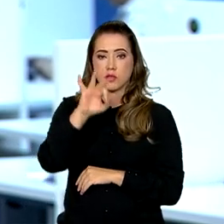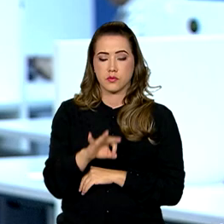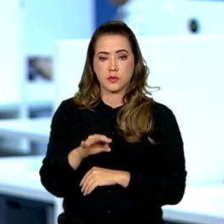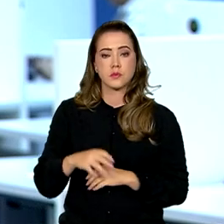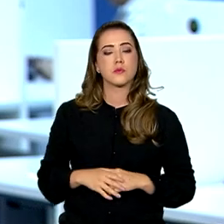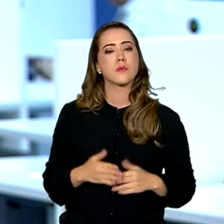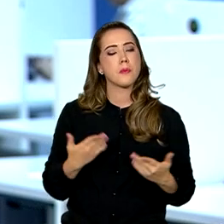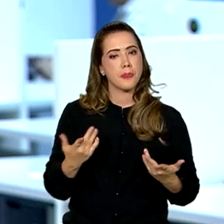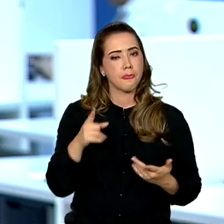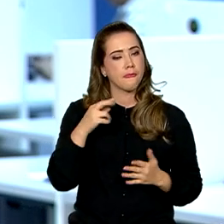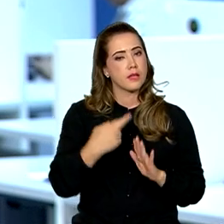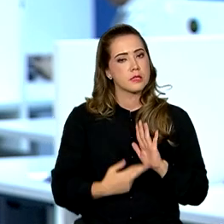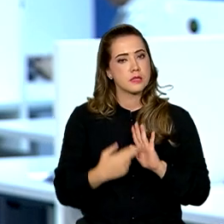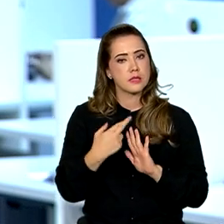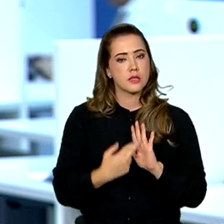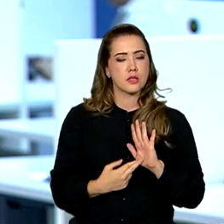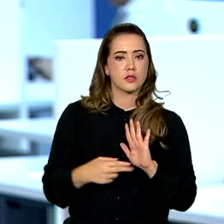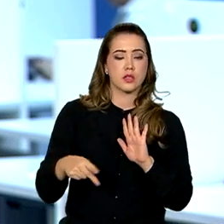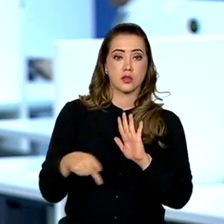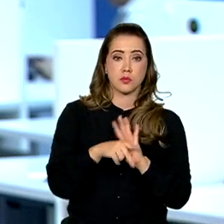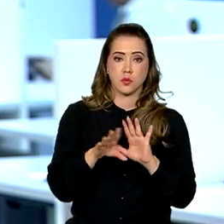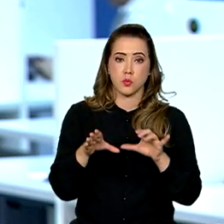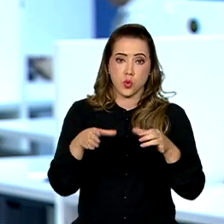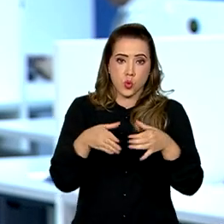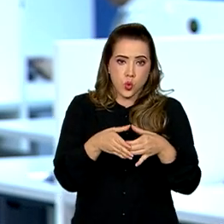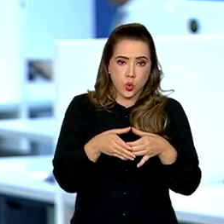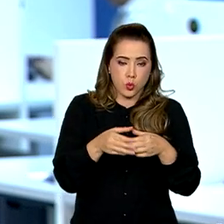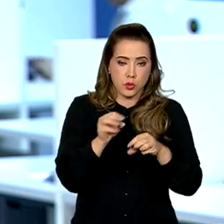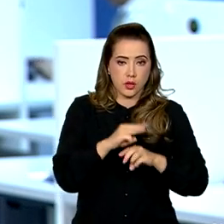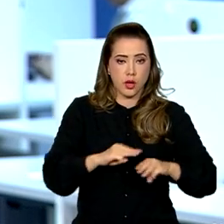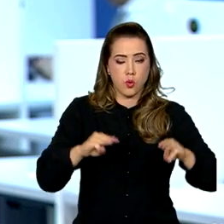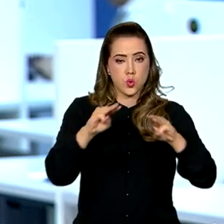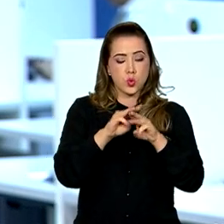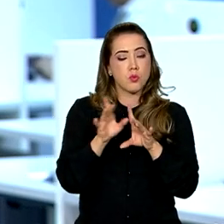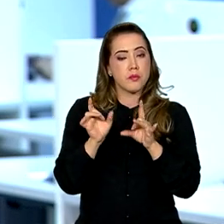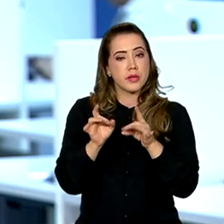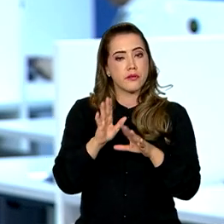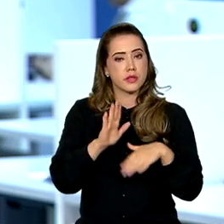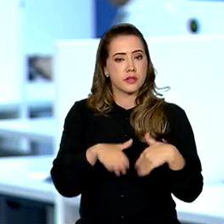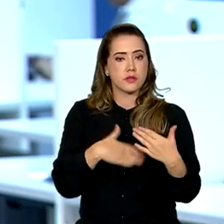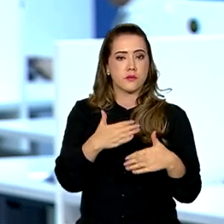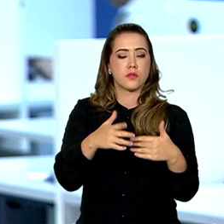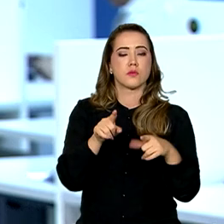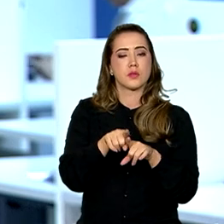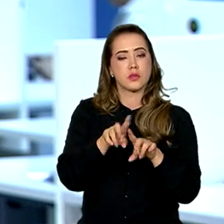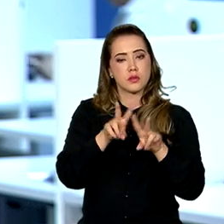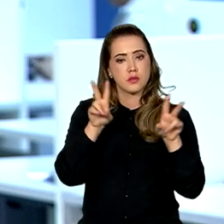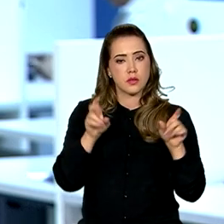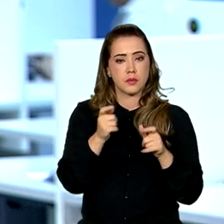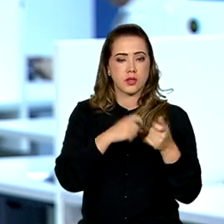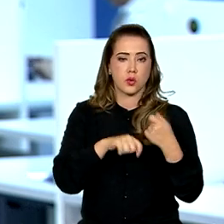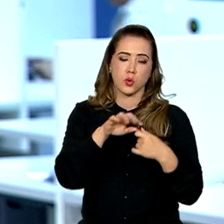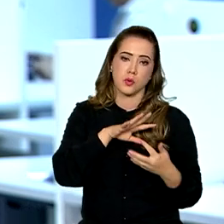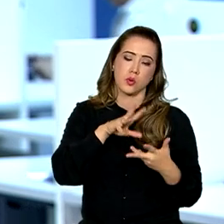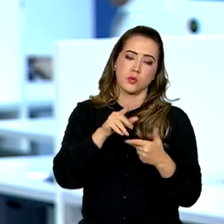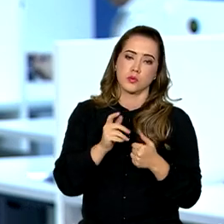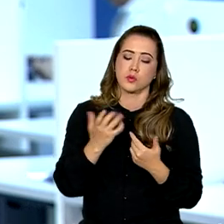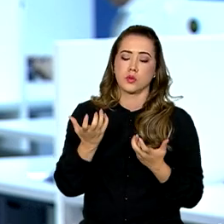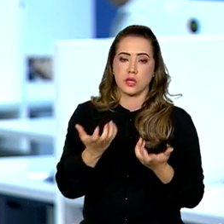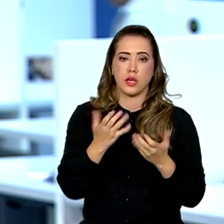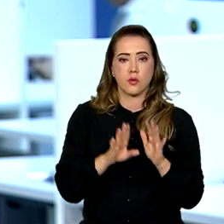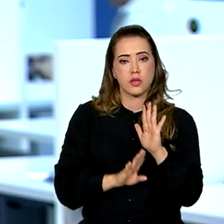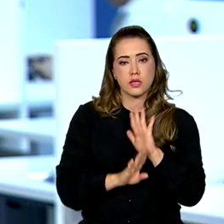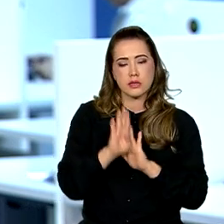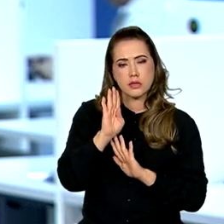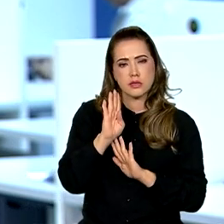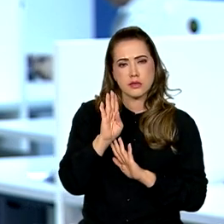Esse relatório é feito pela UNCTAD, a Conferência da ONU para Comércio e Desenvolvimento, e sobre a economia global, prevê aí